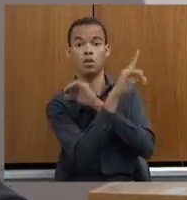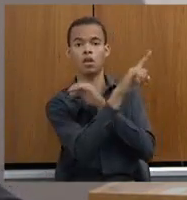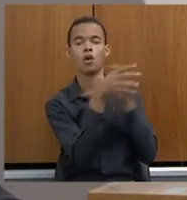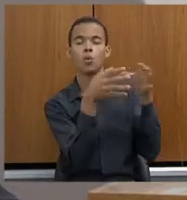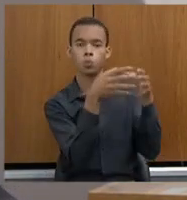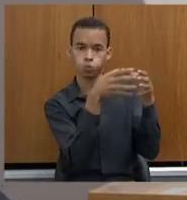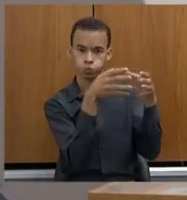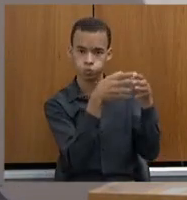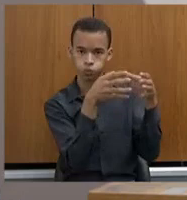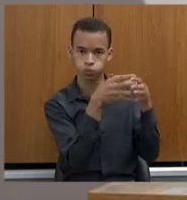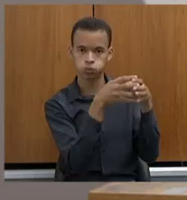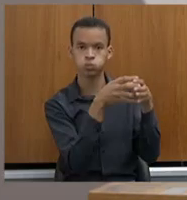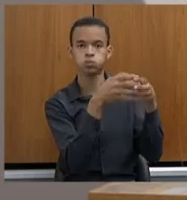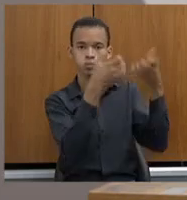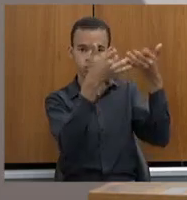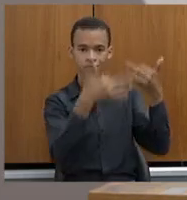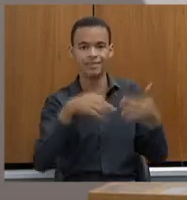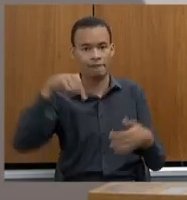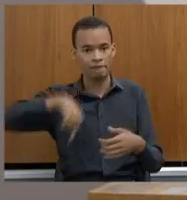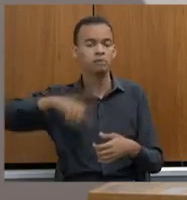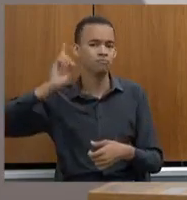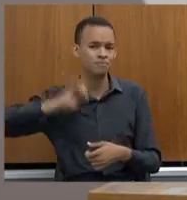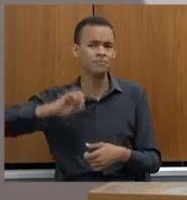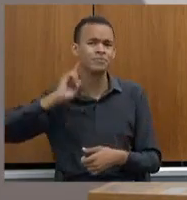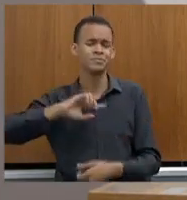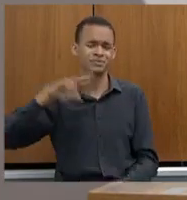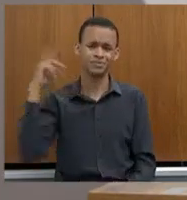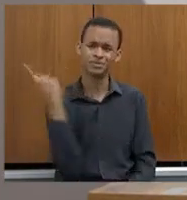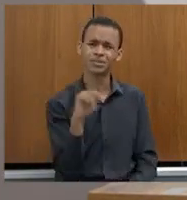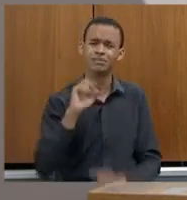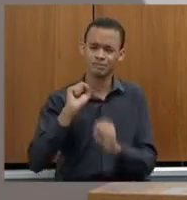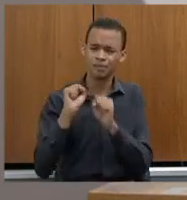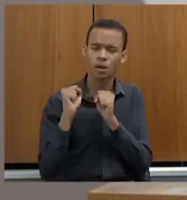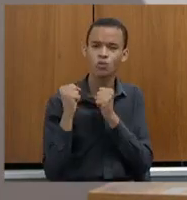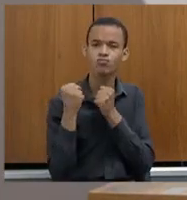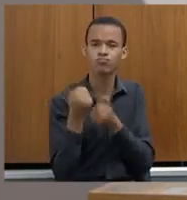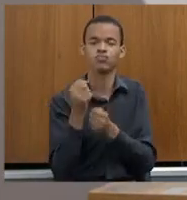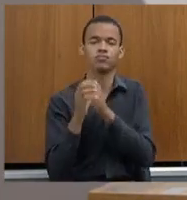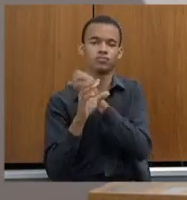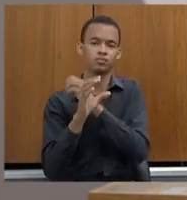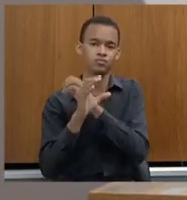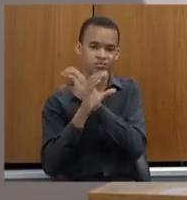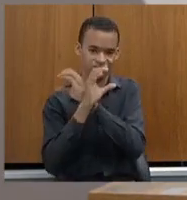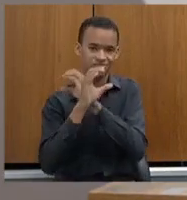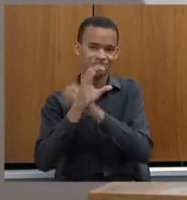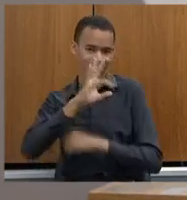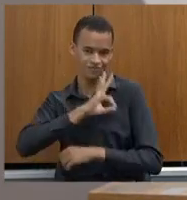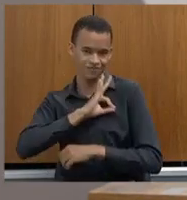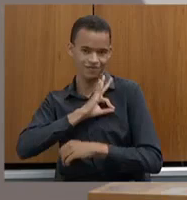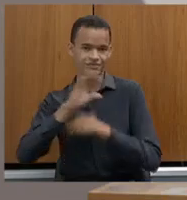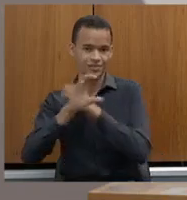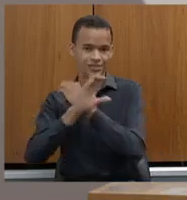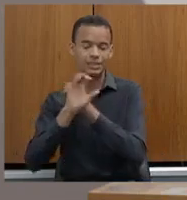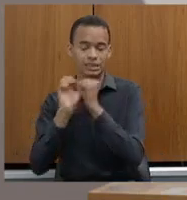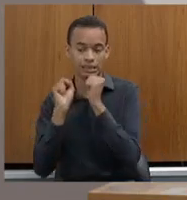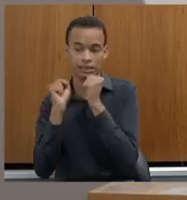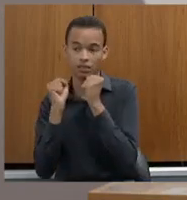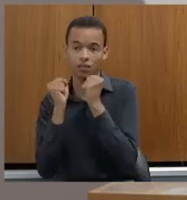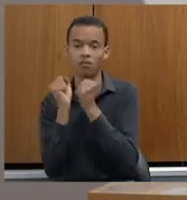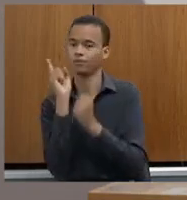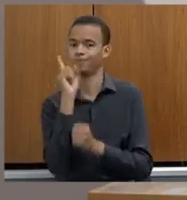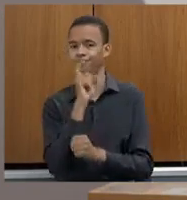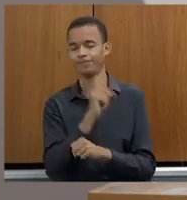como o bambu está gemendo em Minas Gerais e nas costas da Polícia Civil. Vamos pedir o governo para colocar, do Estado, para colocar mais